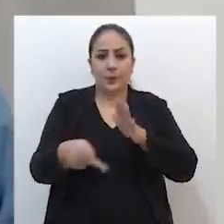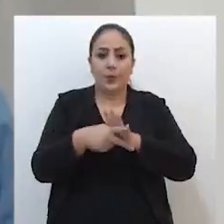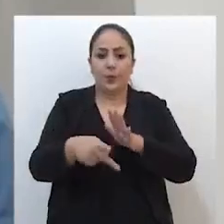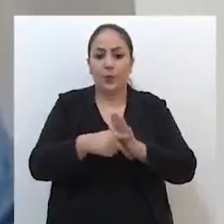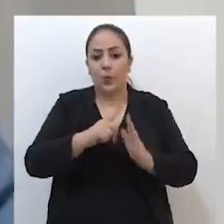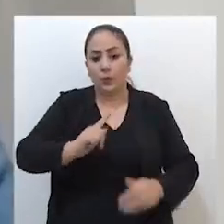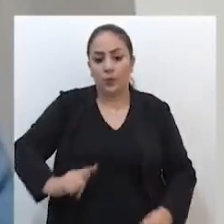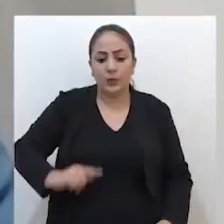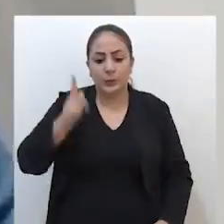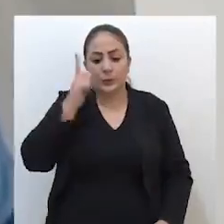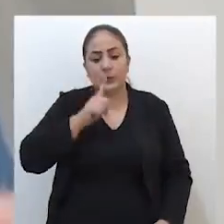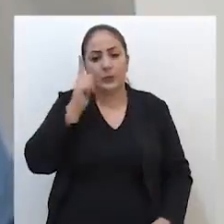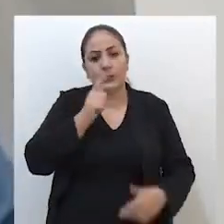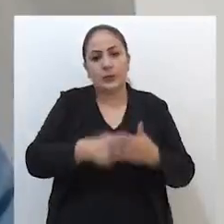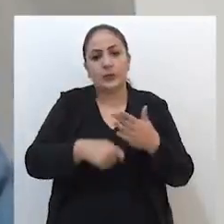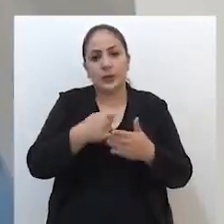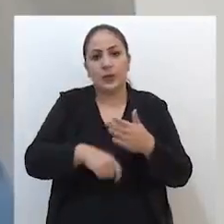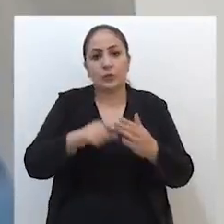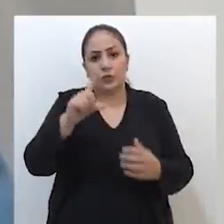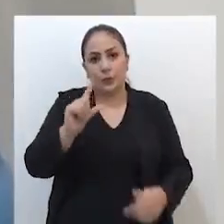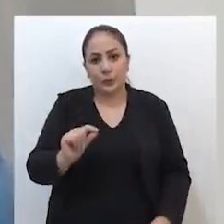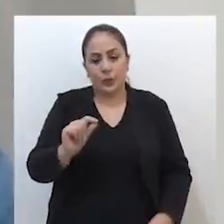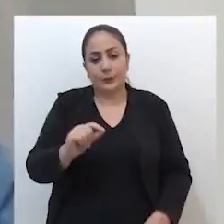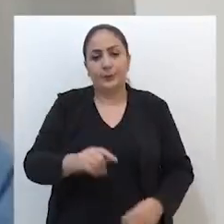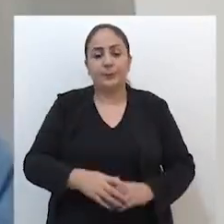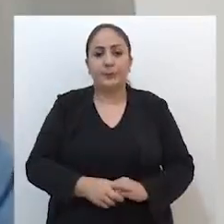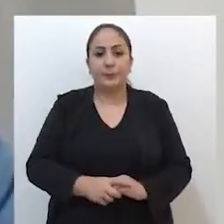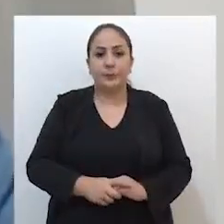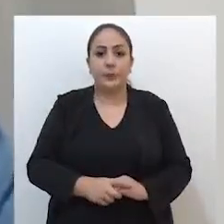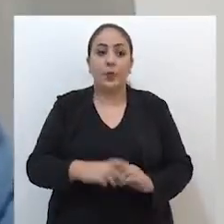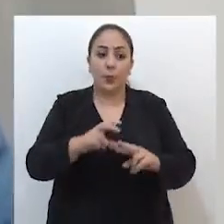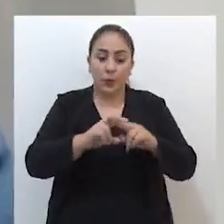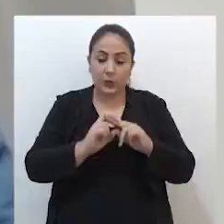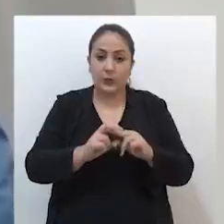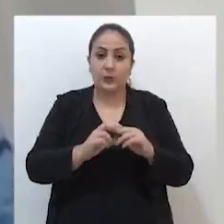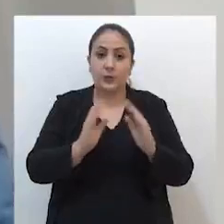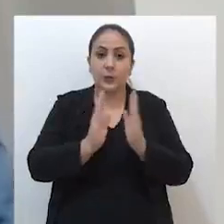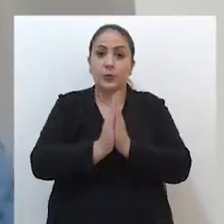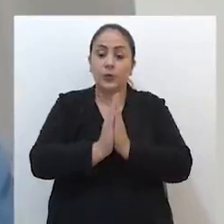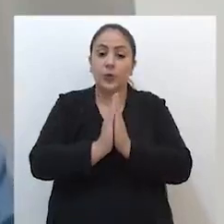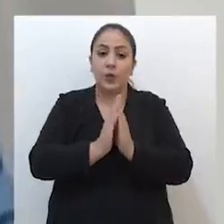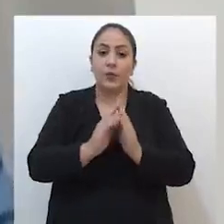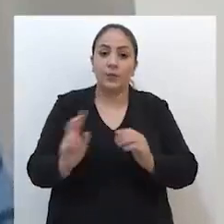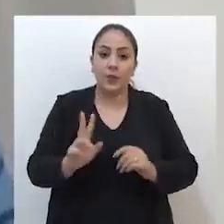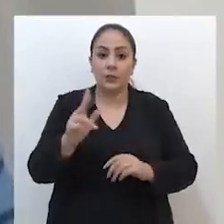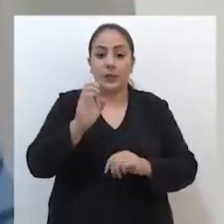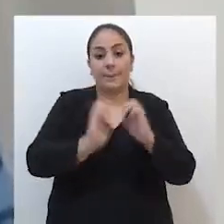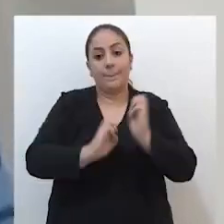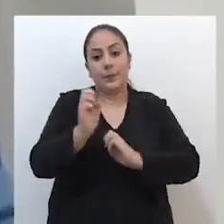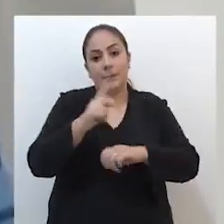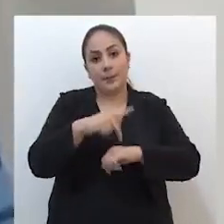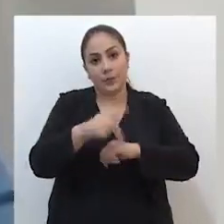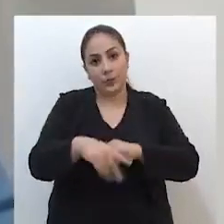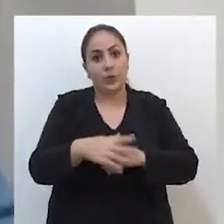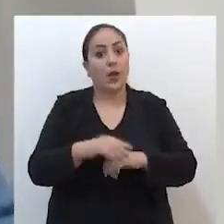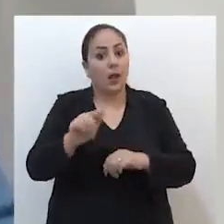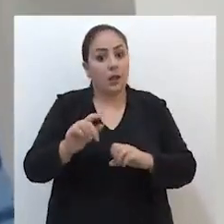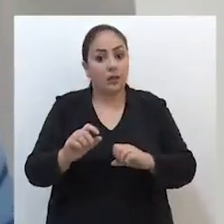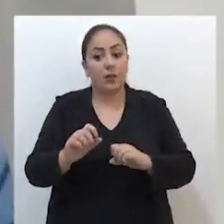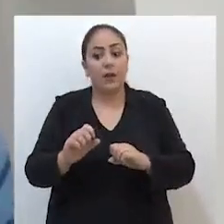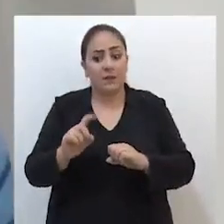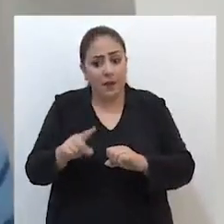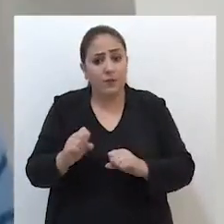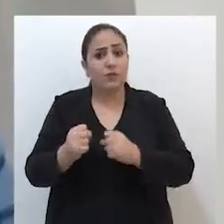né, e o próprio governo para tentar diminuir muito a circulação. Então, valorize as empresas de Passo Fundo. Elas